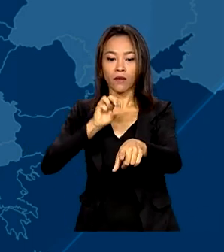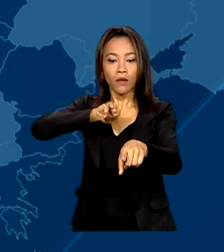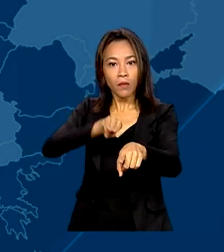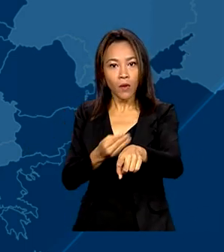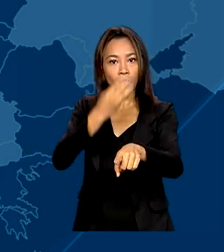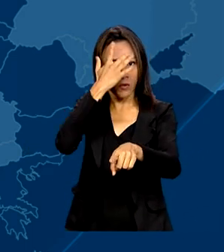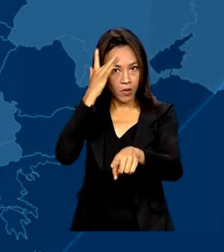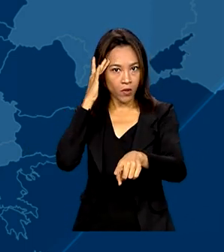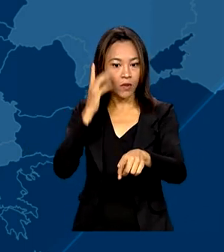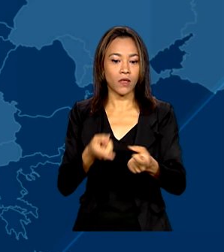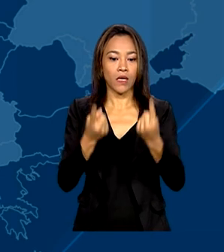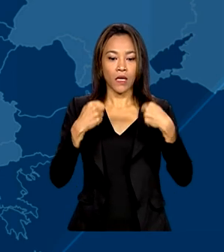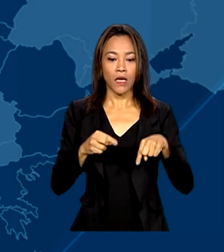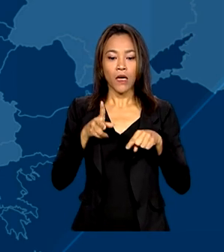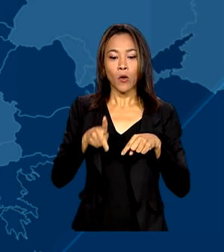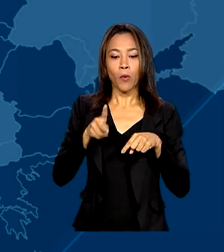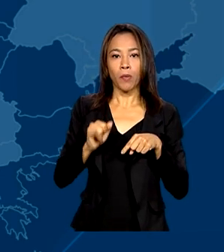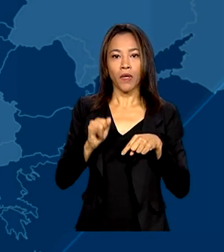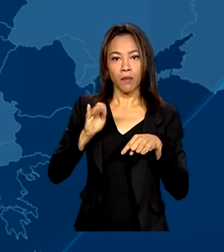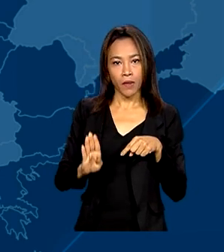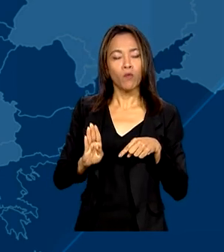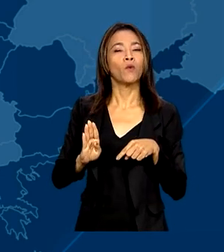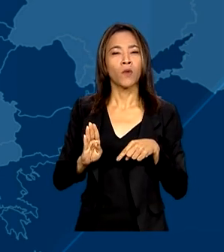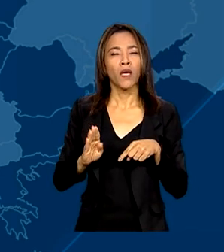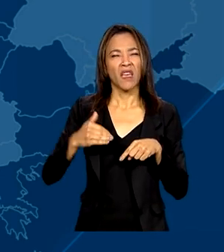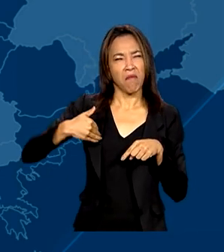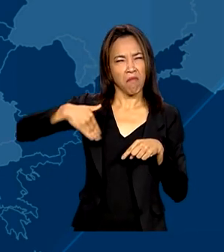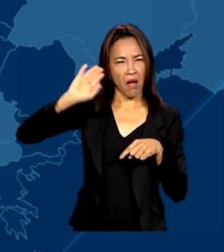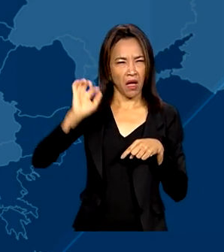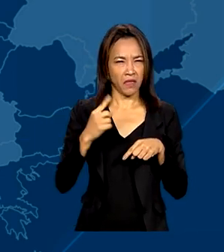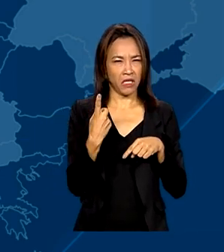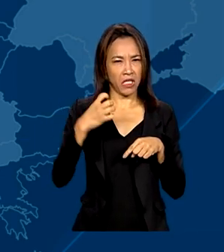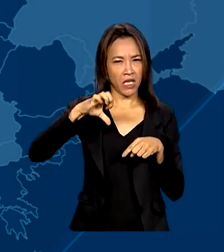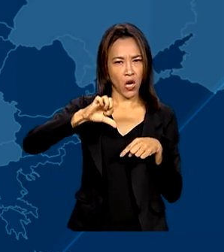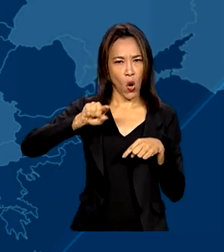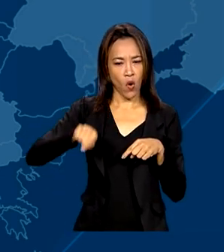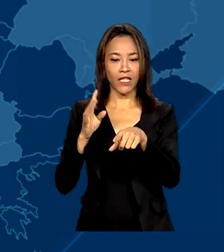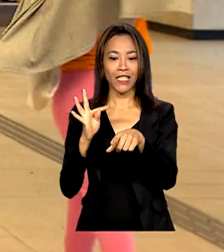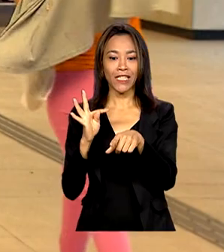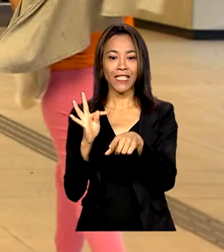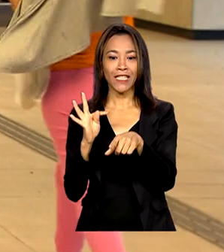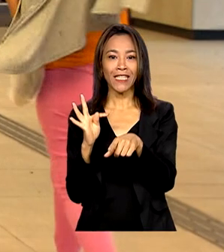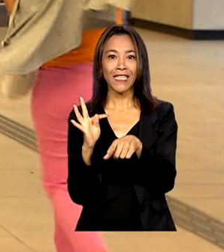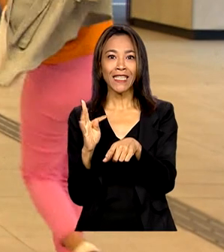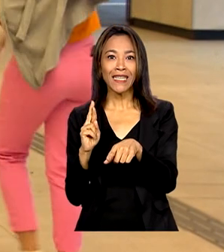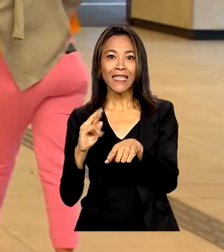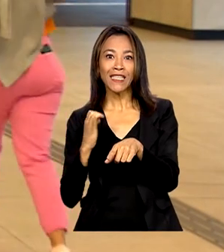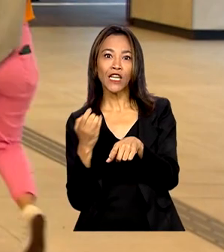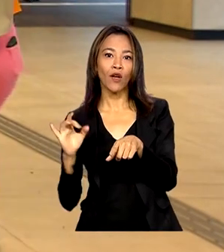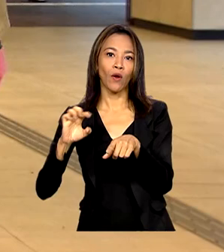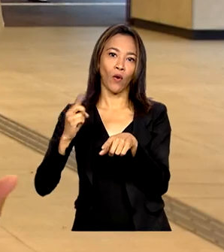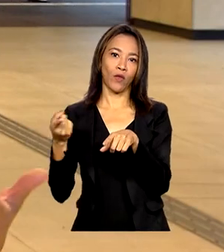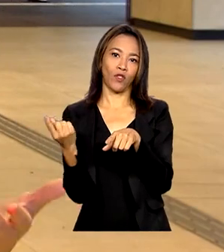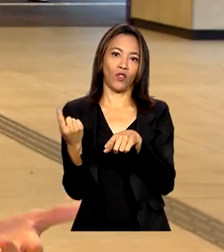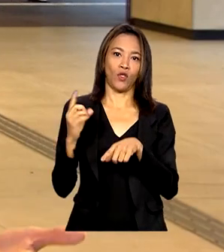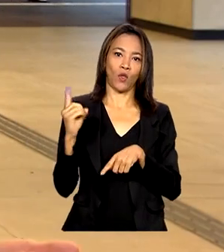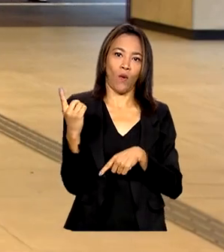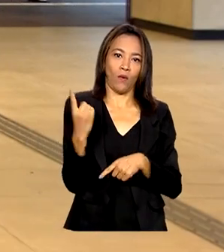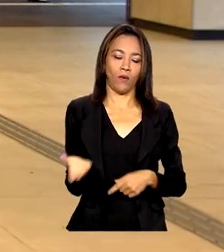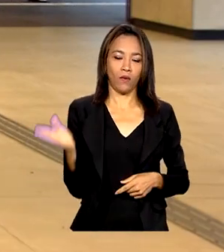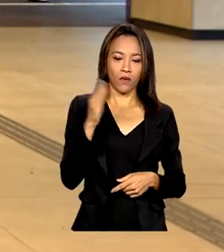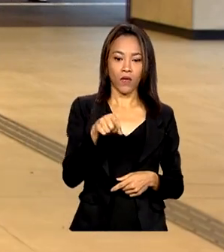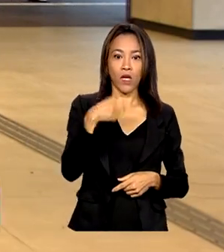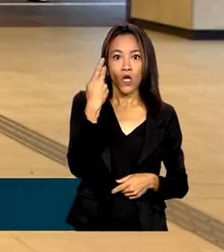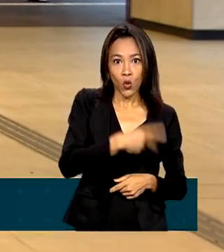habitantes, tem um PIB, Produto Interno Bruto, que ultrapassa 19 trilhões de dólares. O investimento estrangeiro no